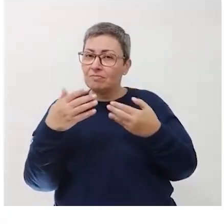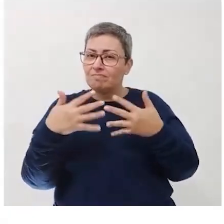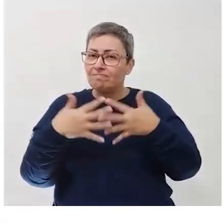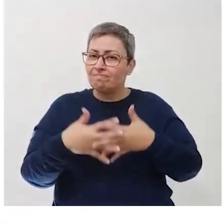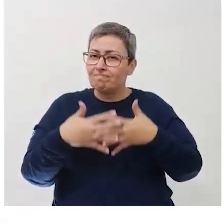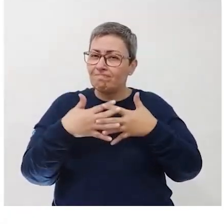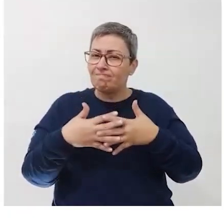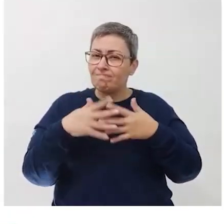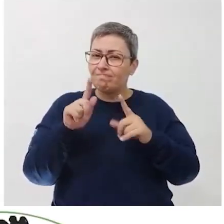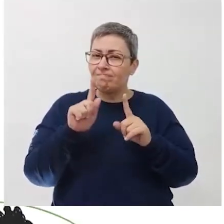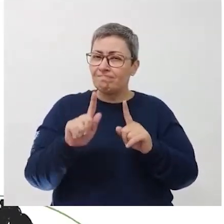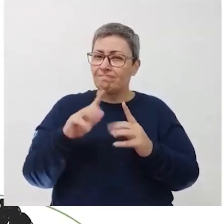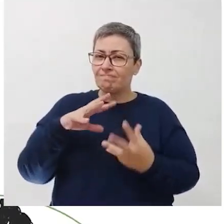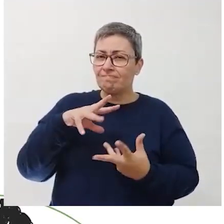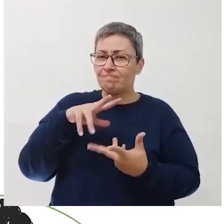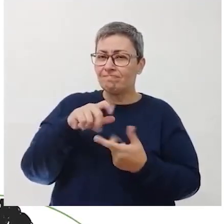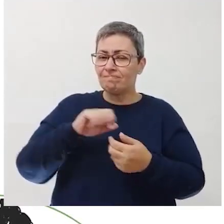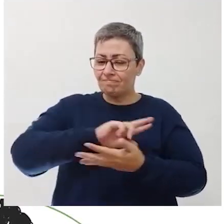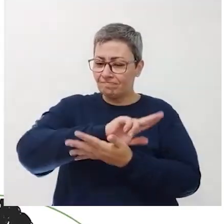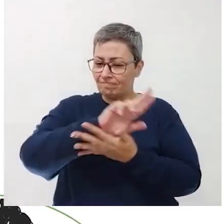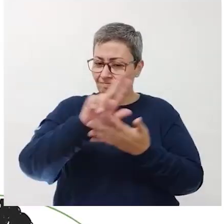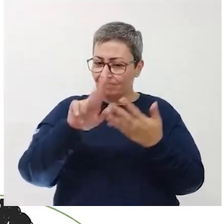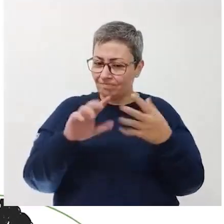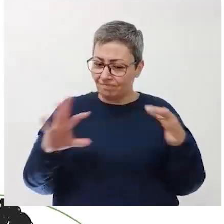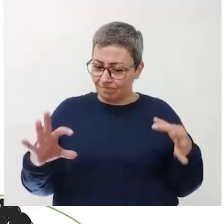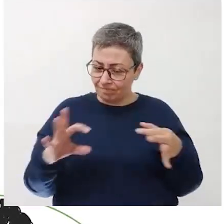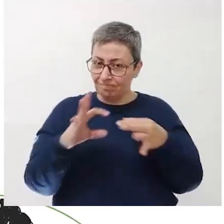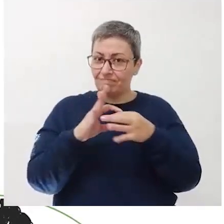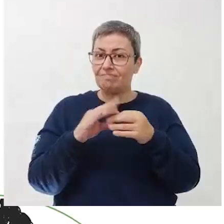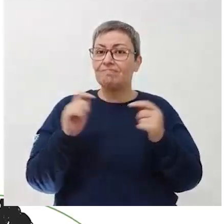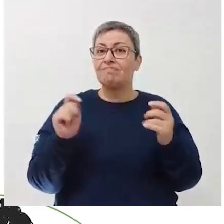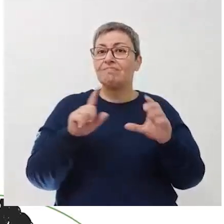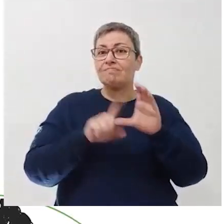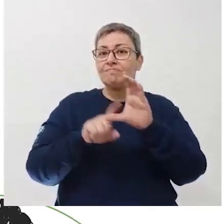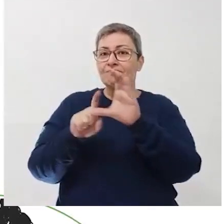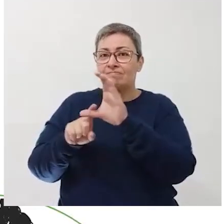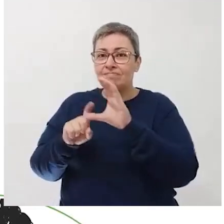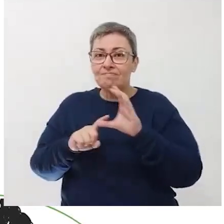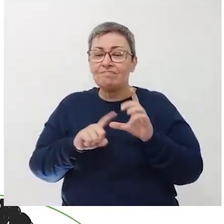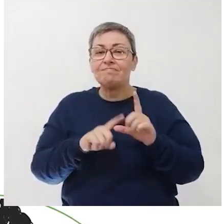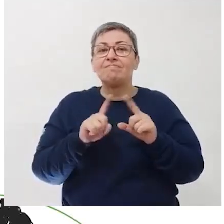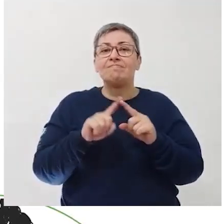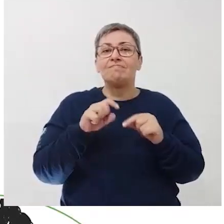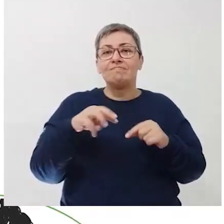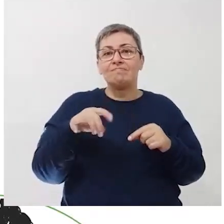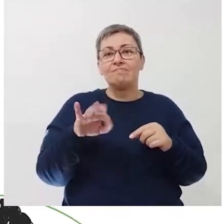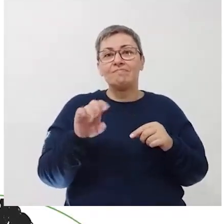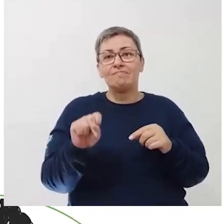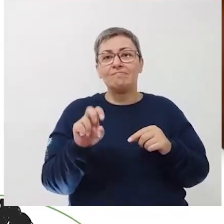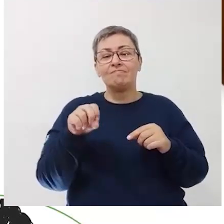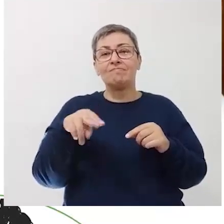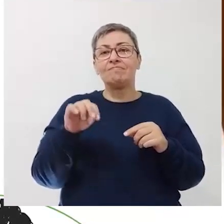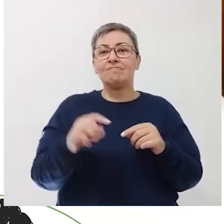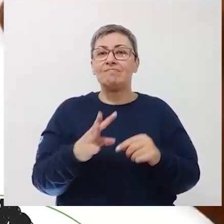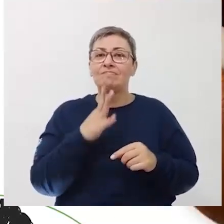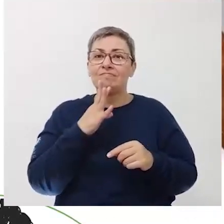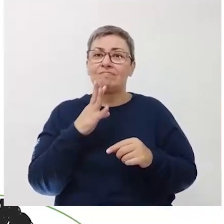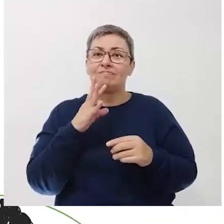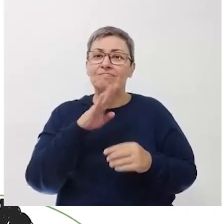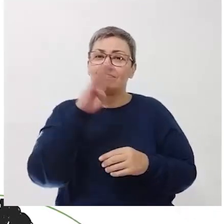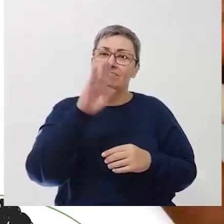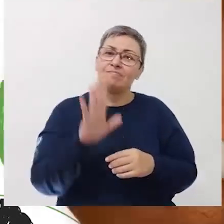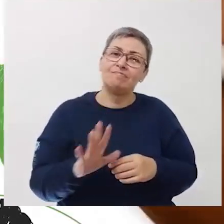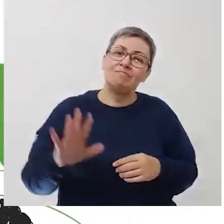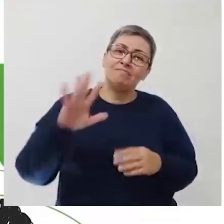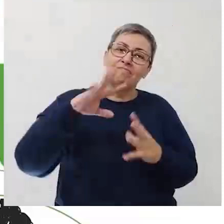complexidade na geografia, que significa que diversos fatores estão relacionados e dependem um do outro, que Milton Santos se tornou